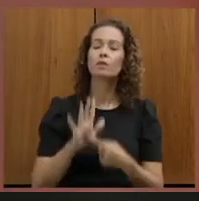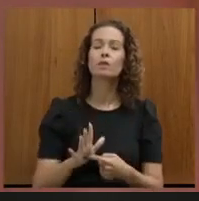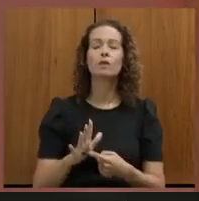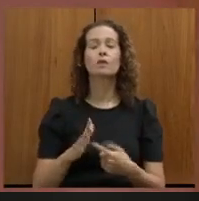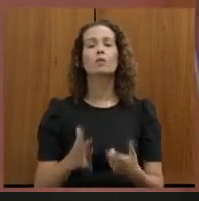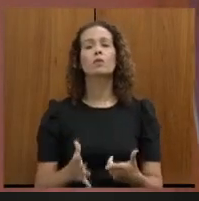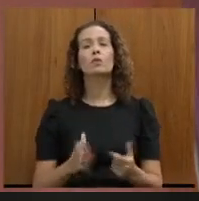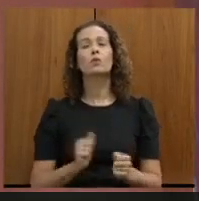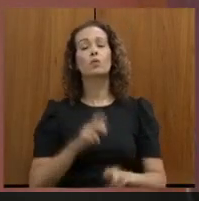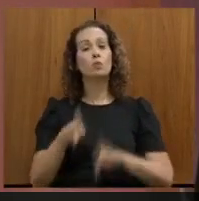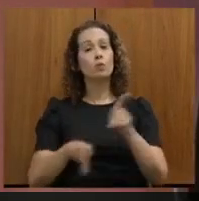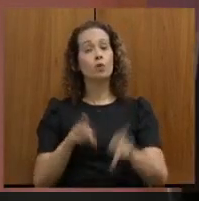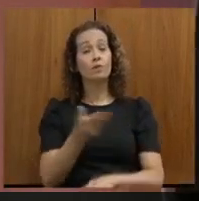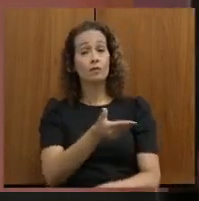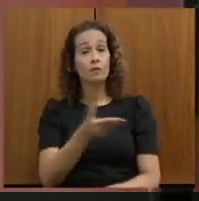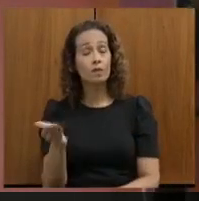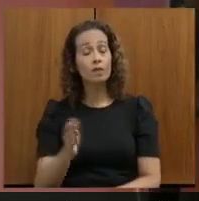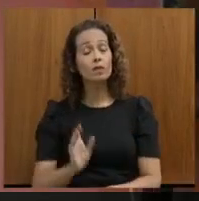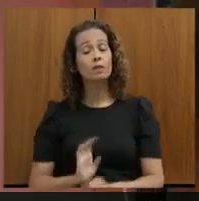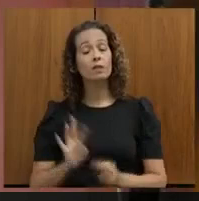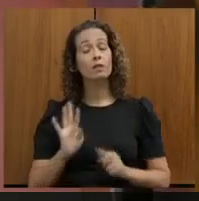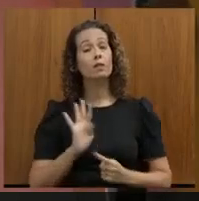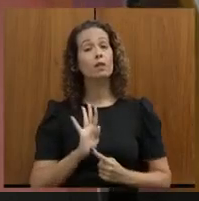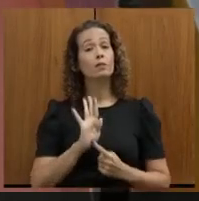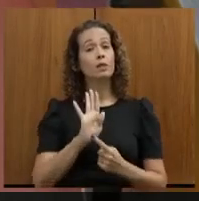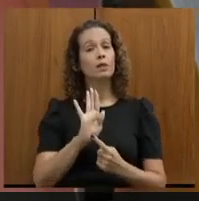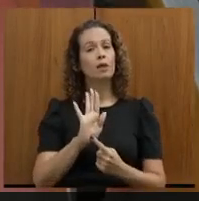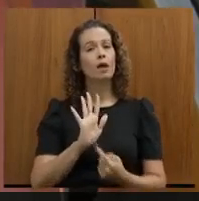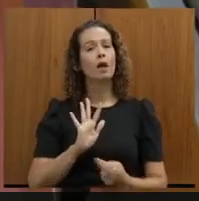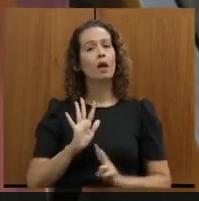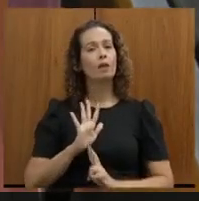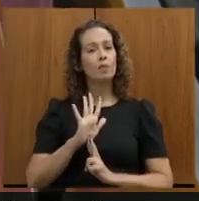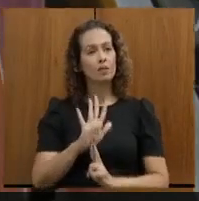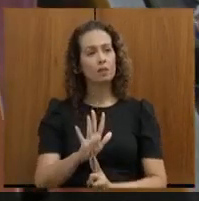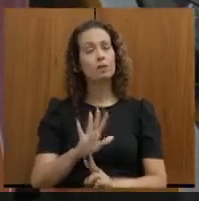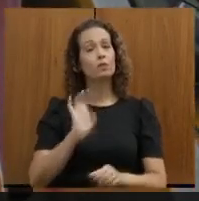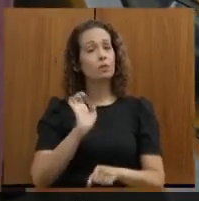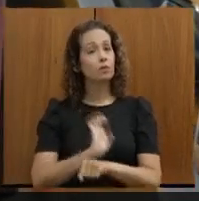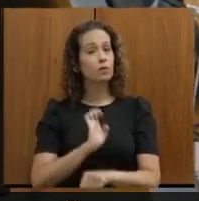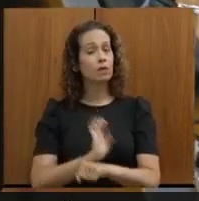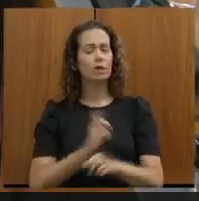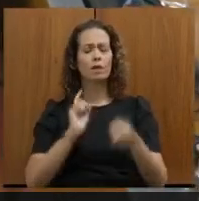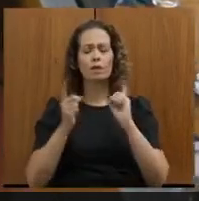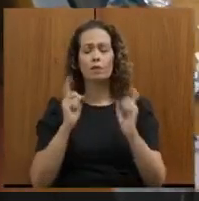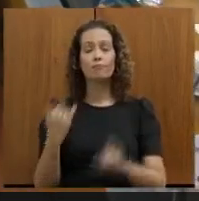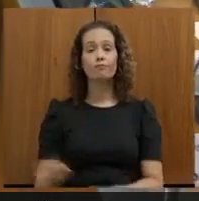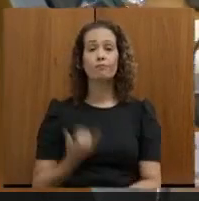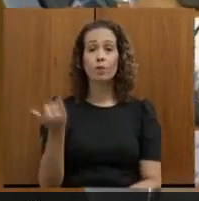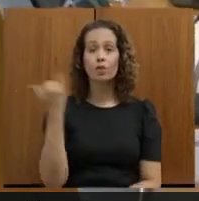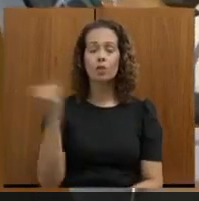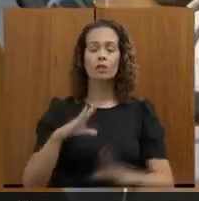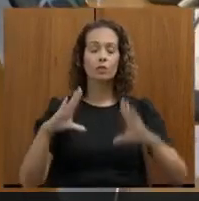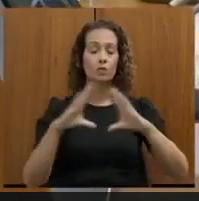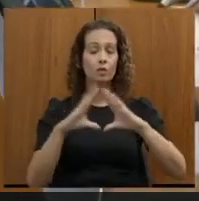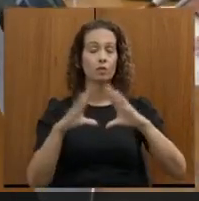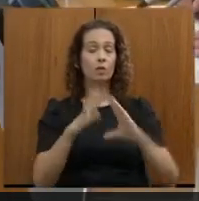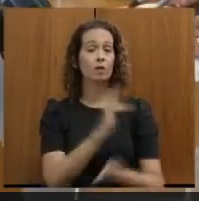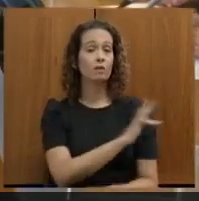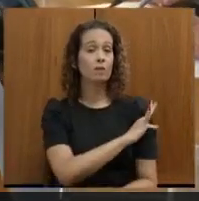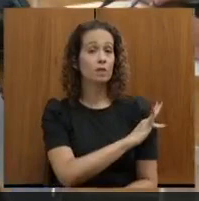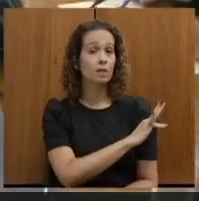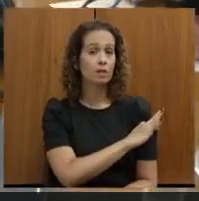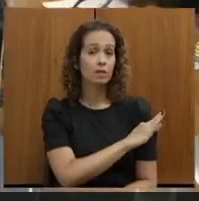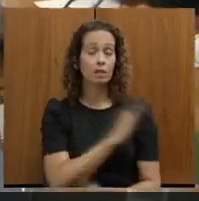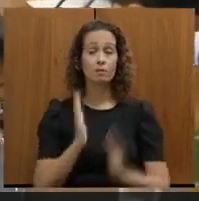representam o Estado, eu acho que essa união é muito importante, o Assembleia Fiscaliza é um momento importante